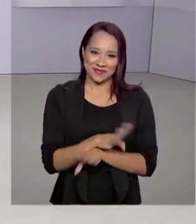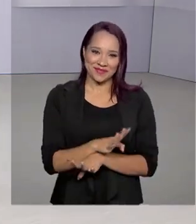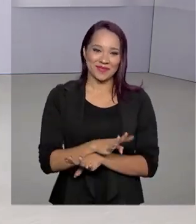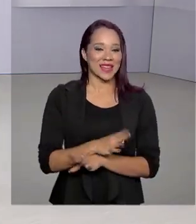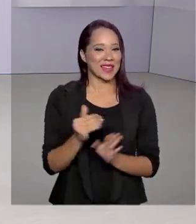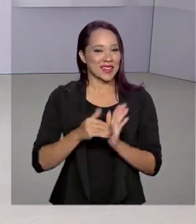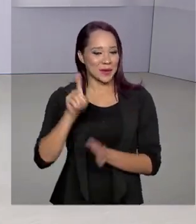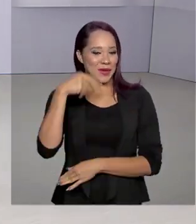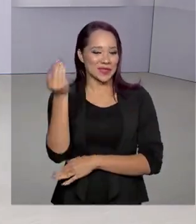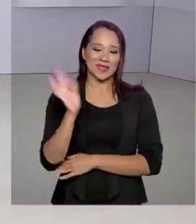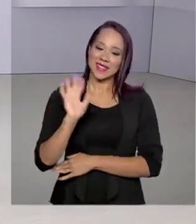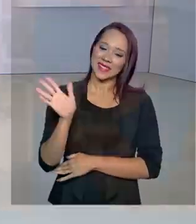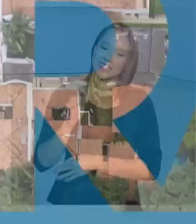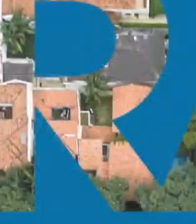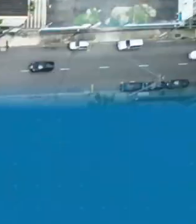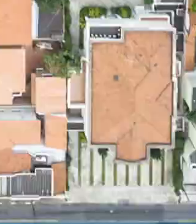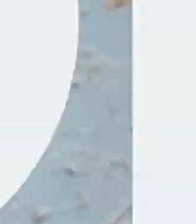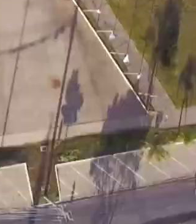aqui. Até a próxima edição.